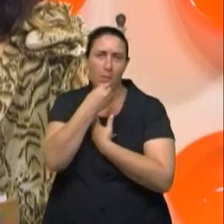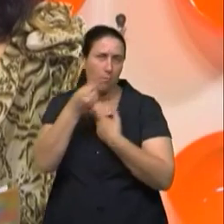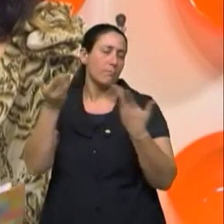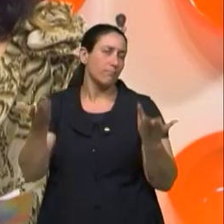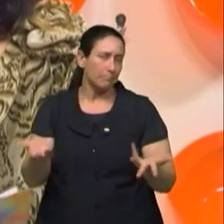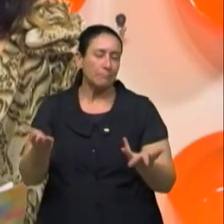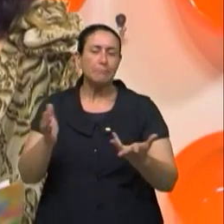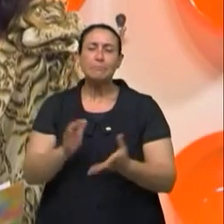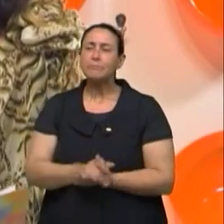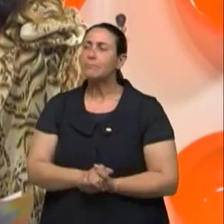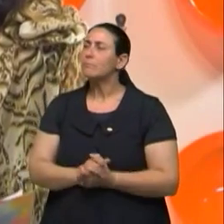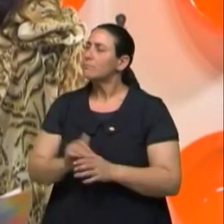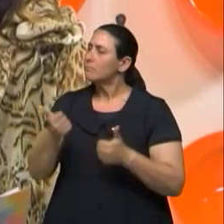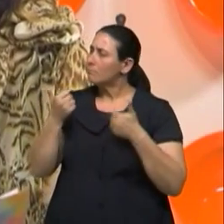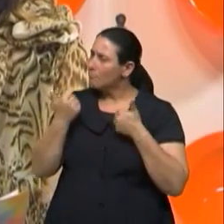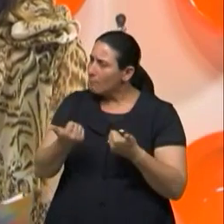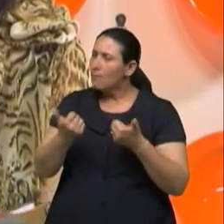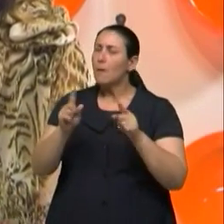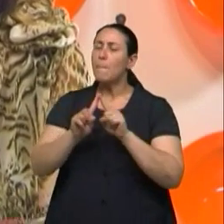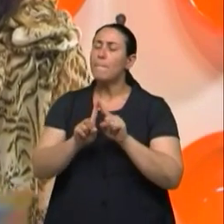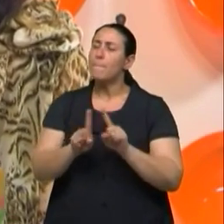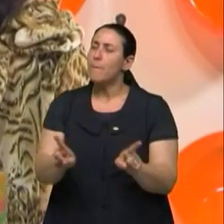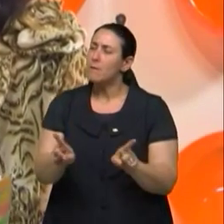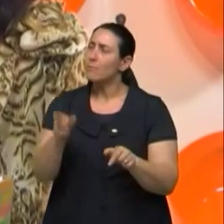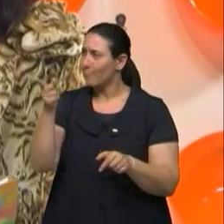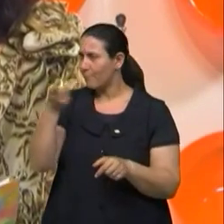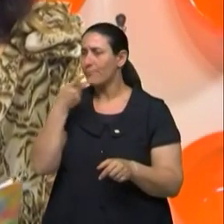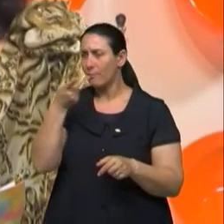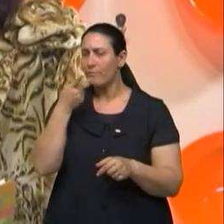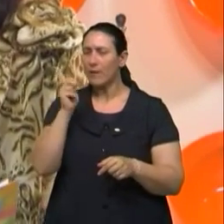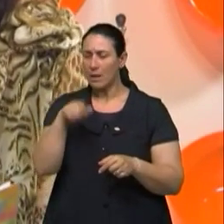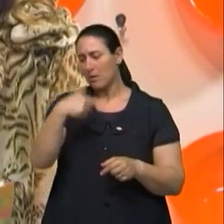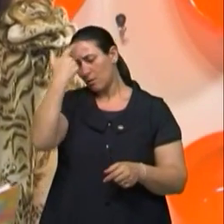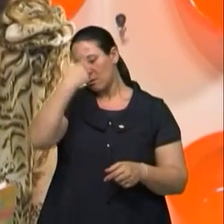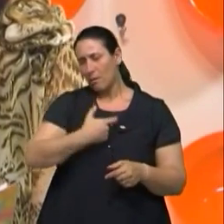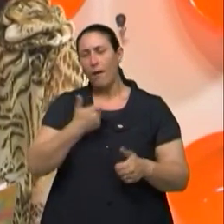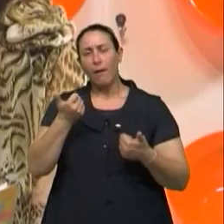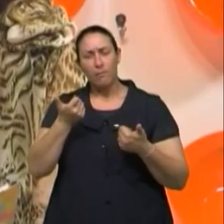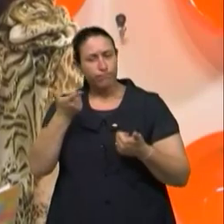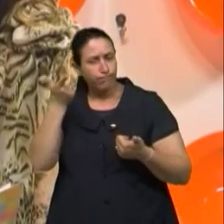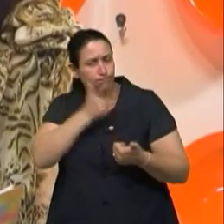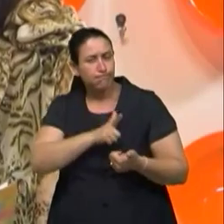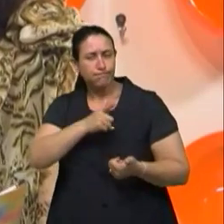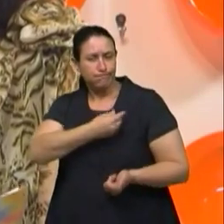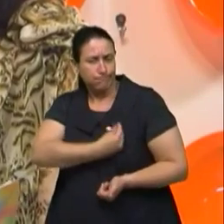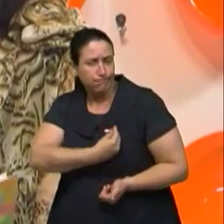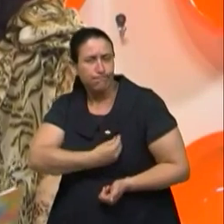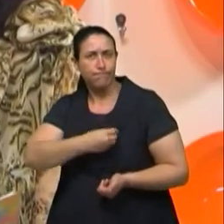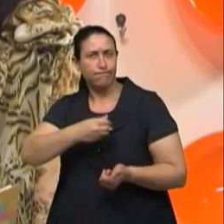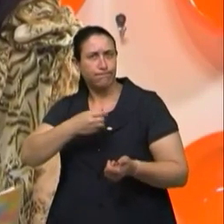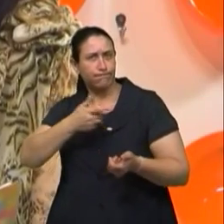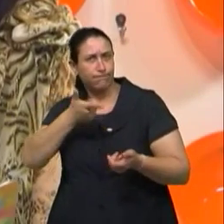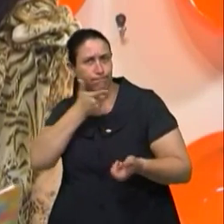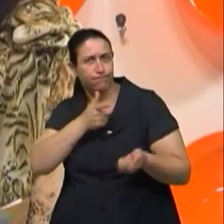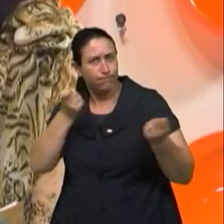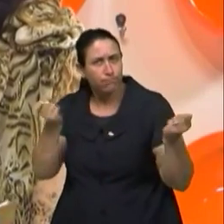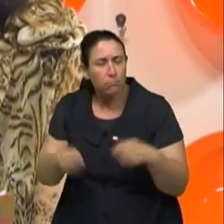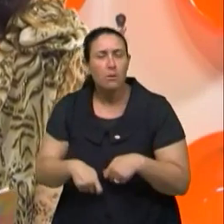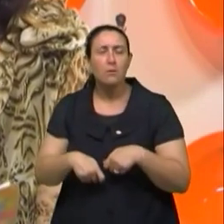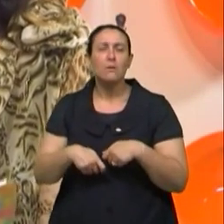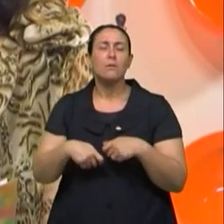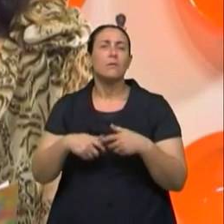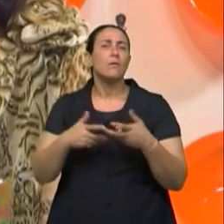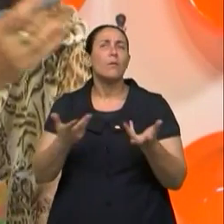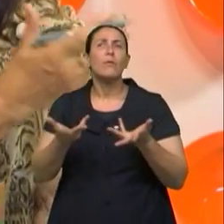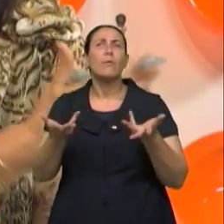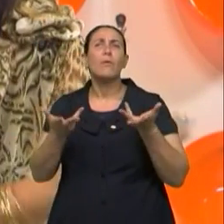Doutor, mas me diga o seguinte, a questão de sobrevida que eu falei até fora do ar e o senhor me deu outra informação também,